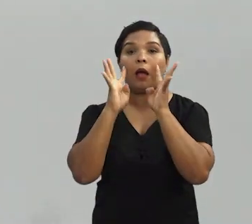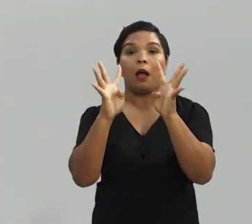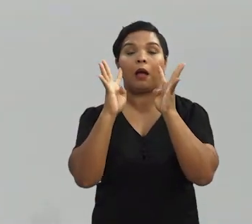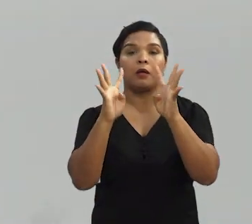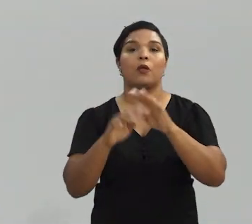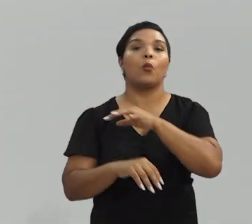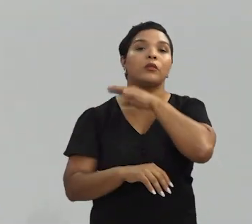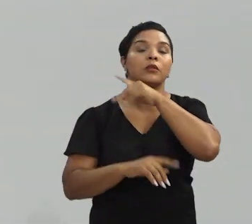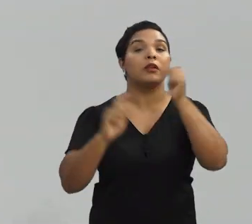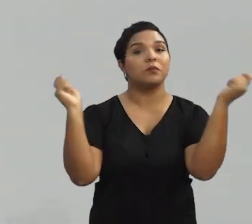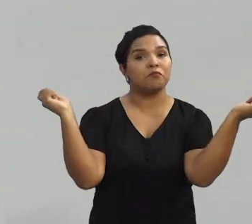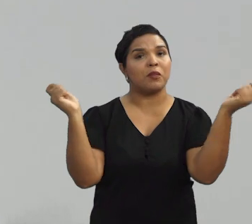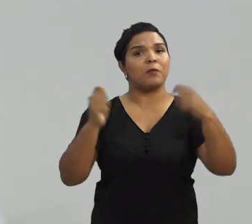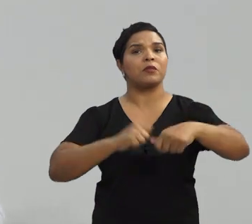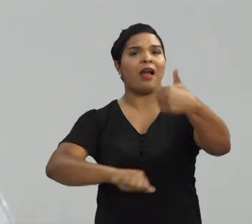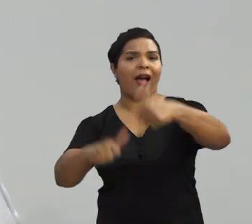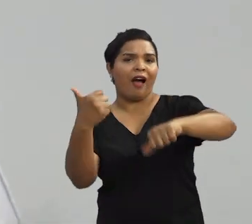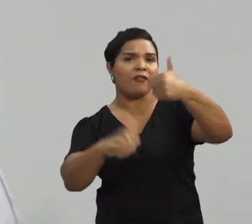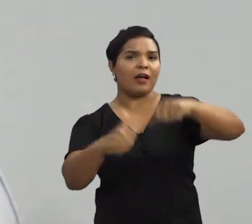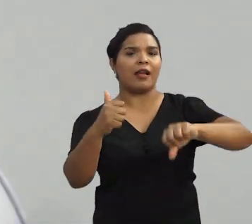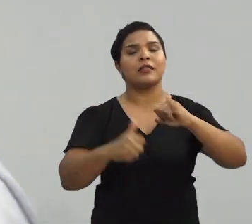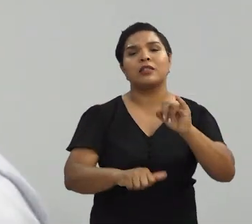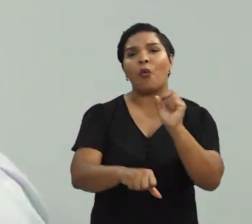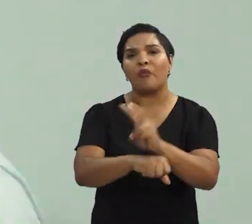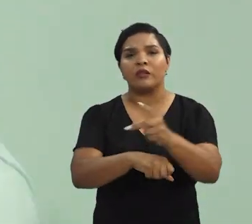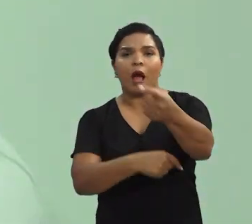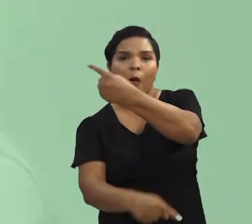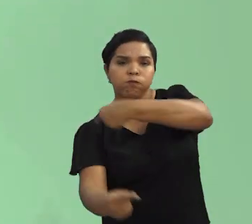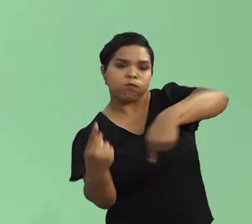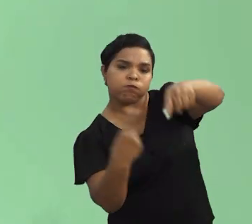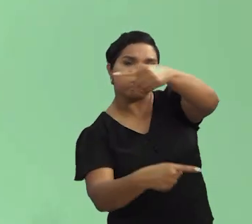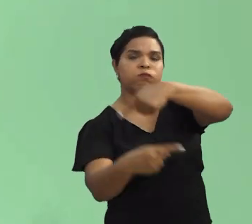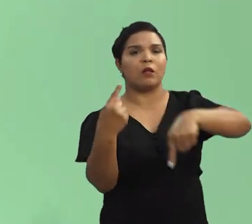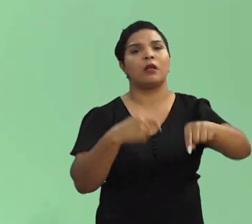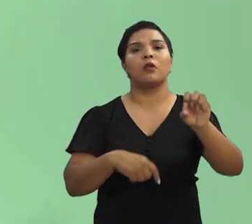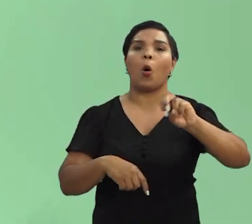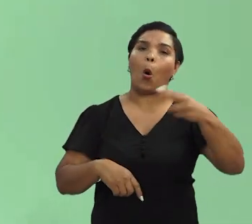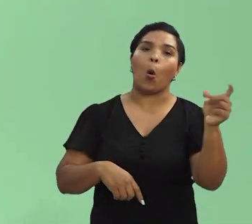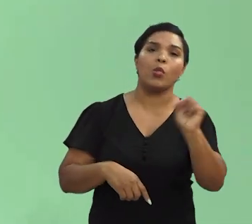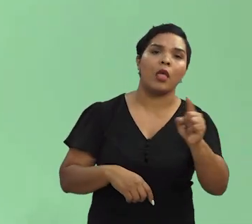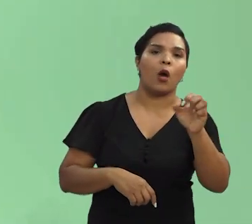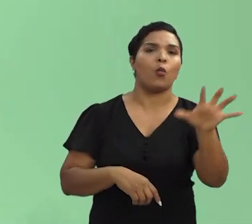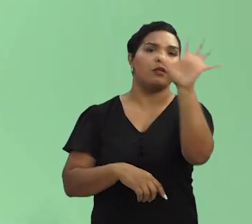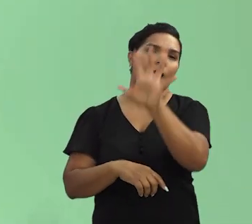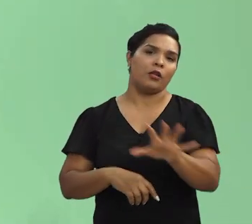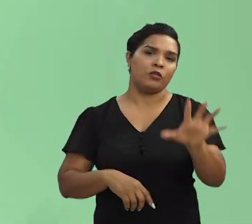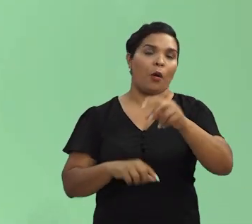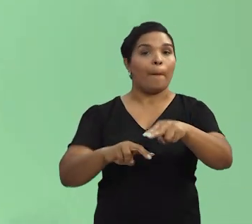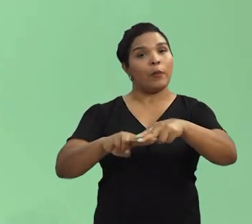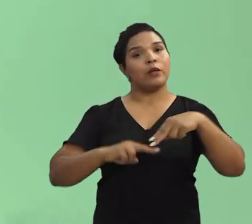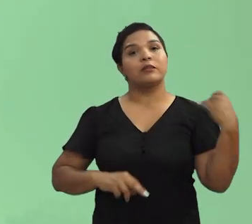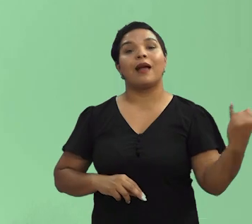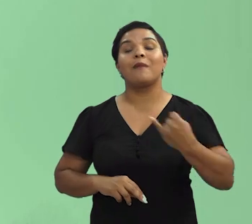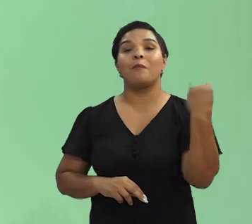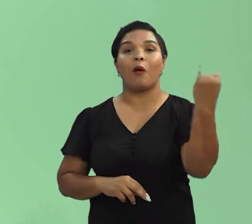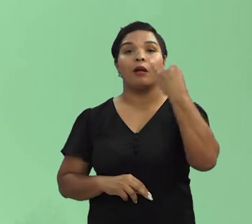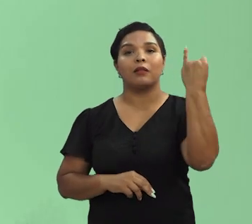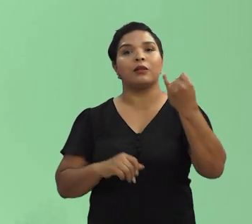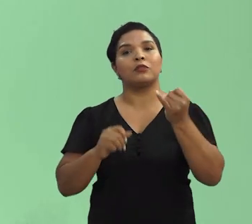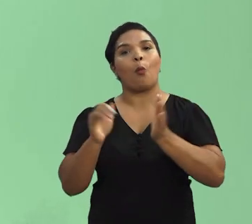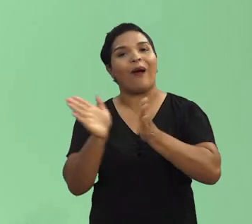Esses animais, eles permitem que nós possamos avaliar se o vírus está circulante ou não em uma região. Então por isso é tão importante